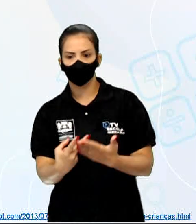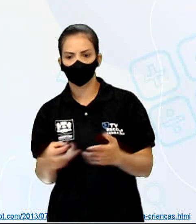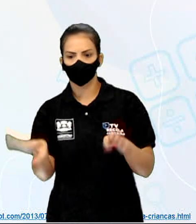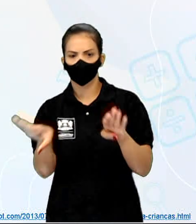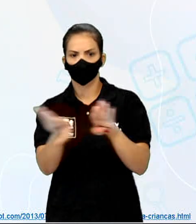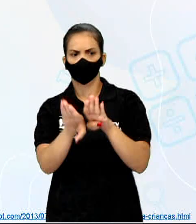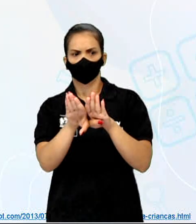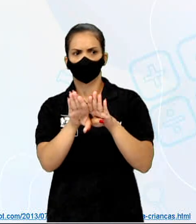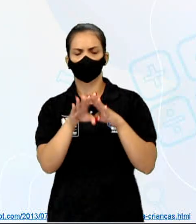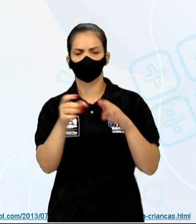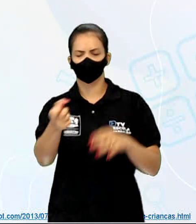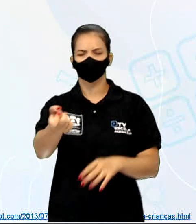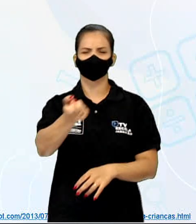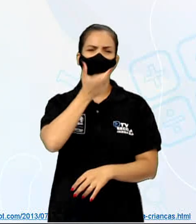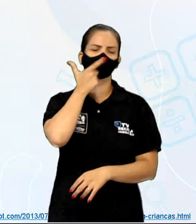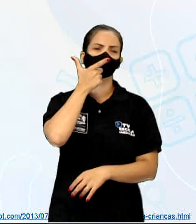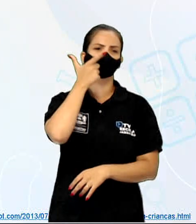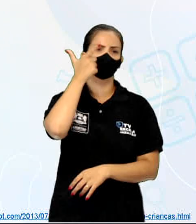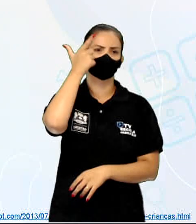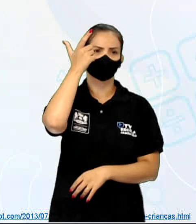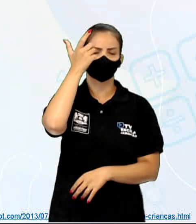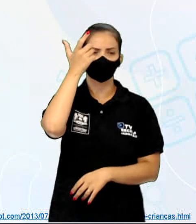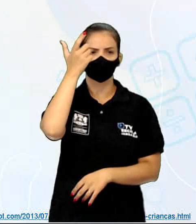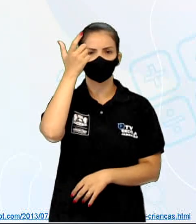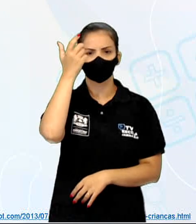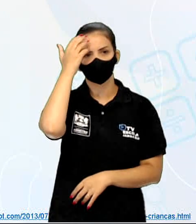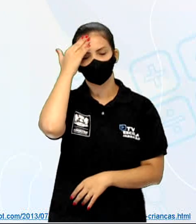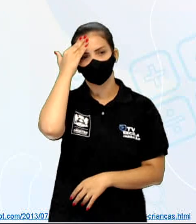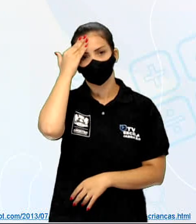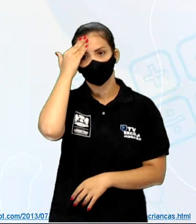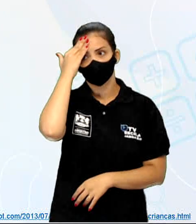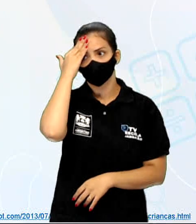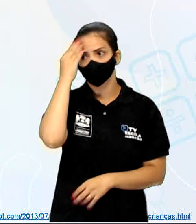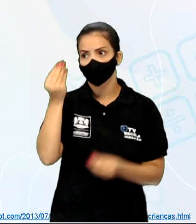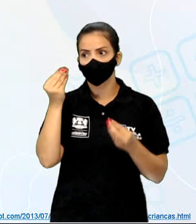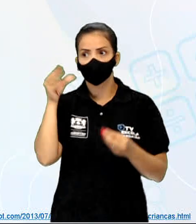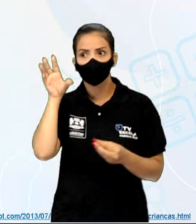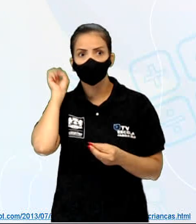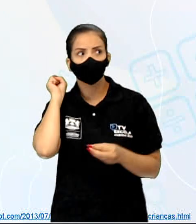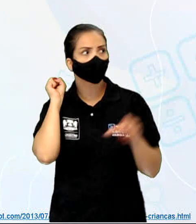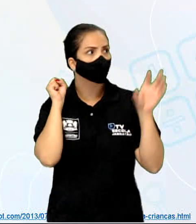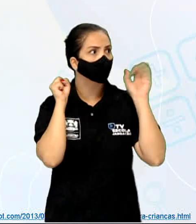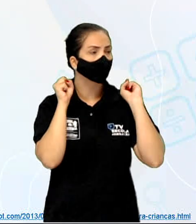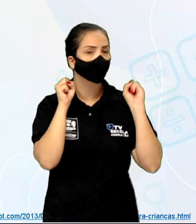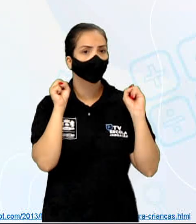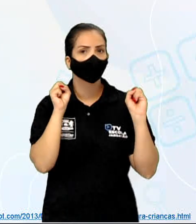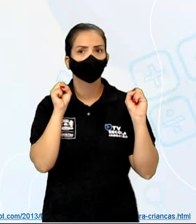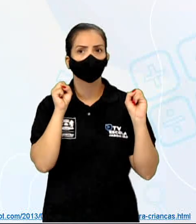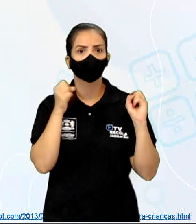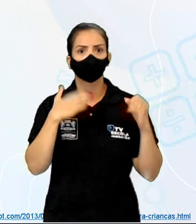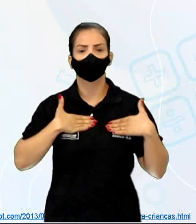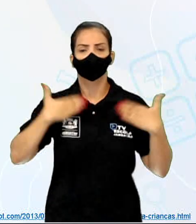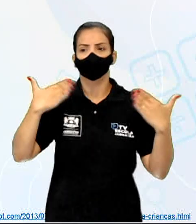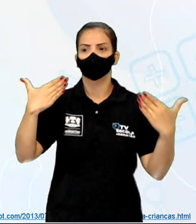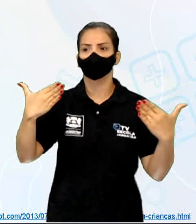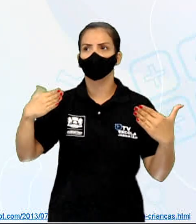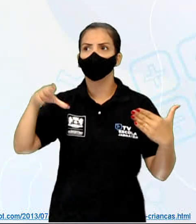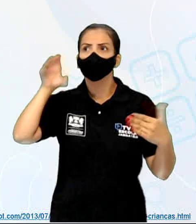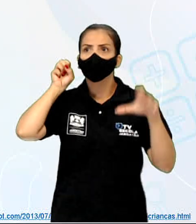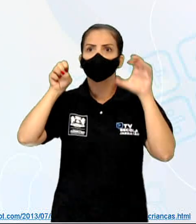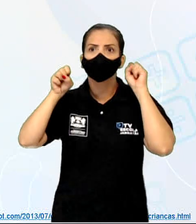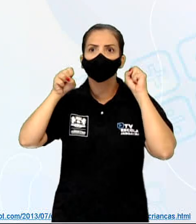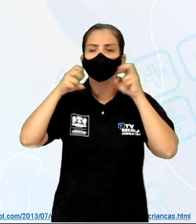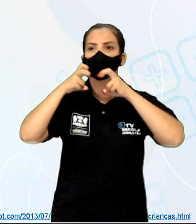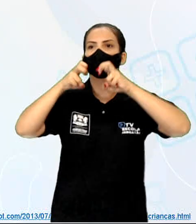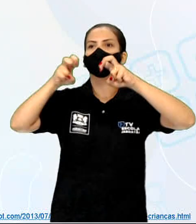azar! Não há meio de alguém escutar. Fico assustada e ouço berros. Ha, ha, ha, ha, ha,